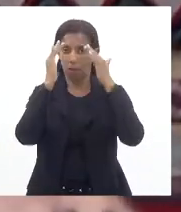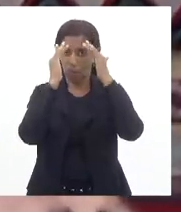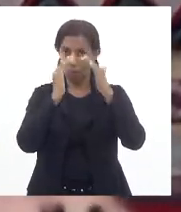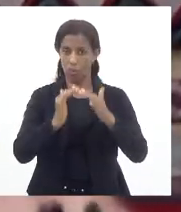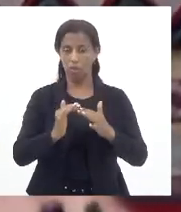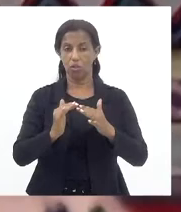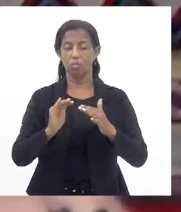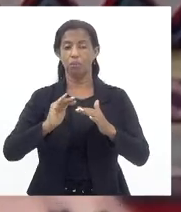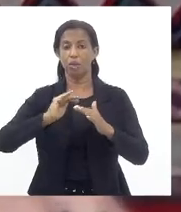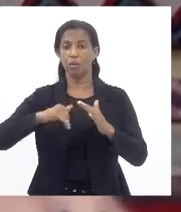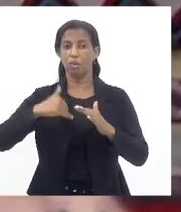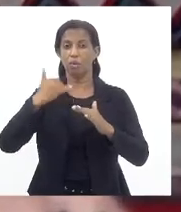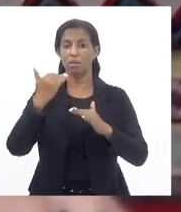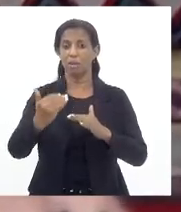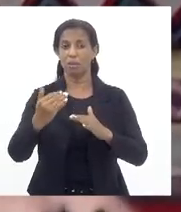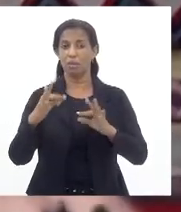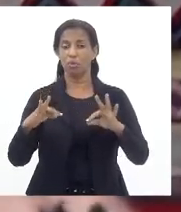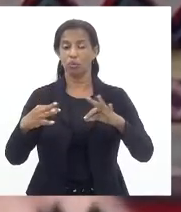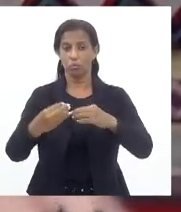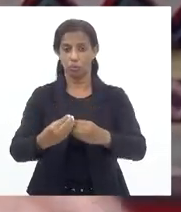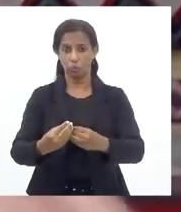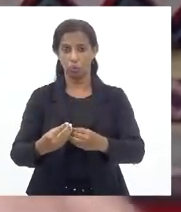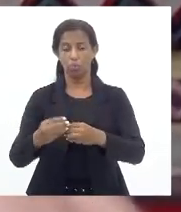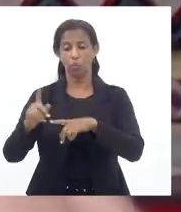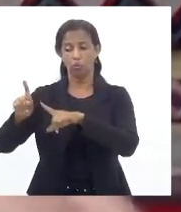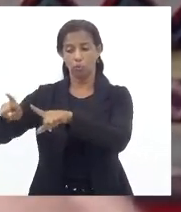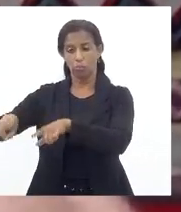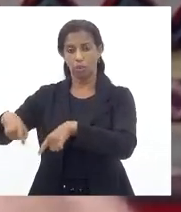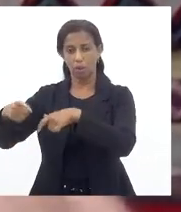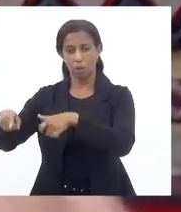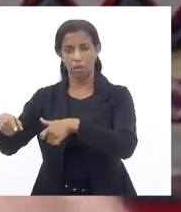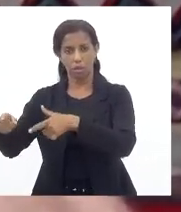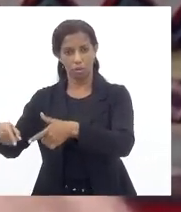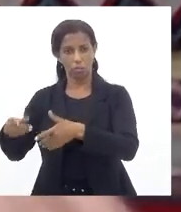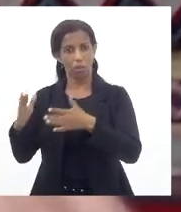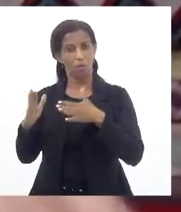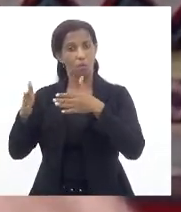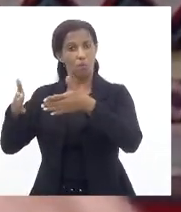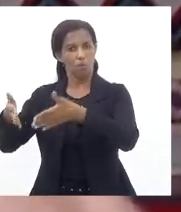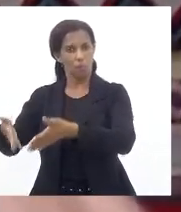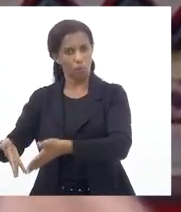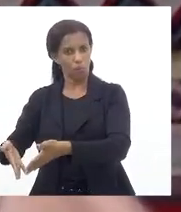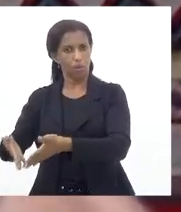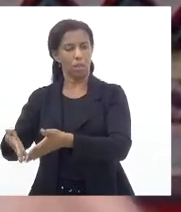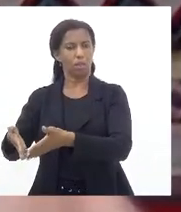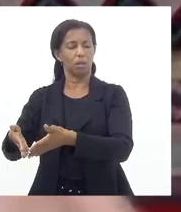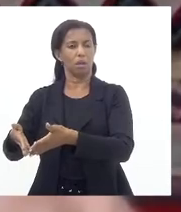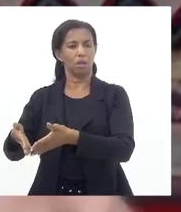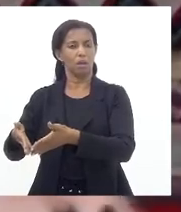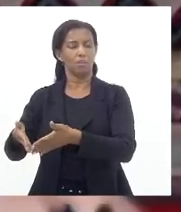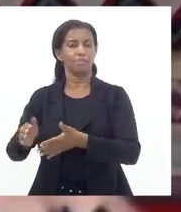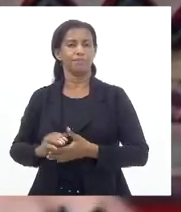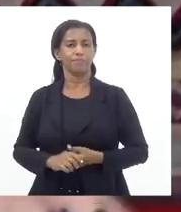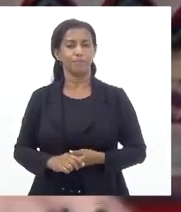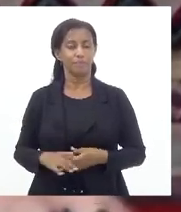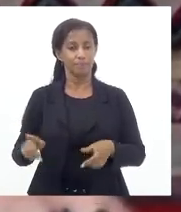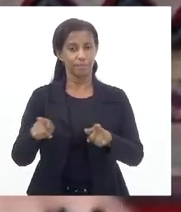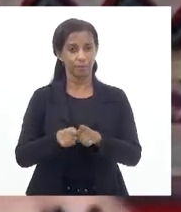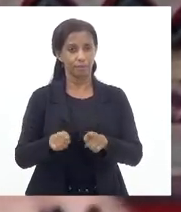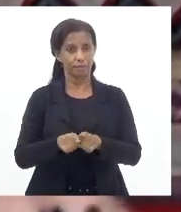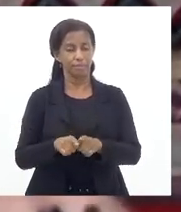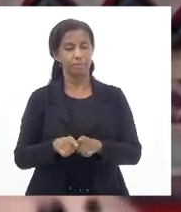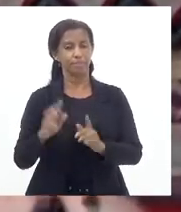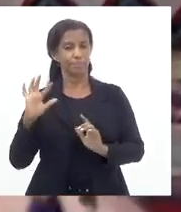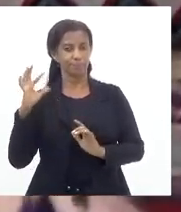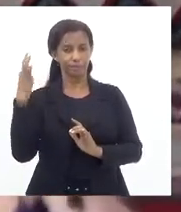acima de tudo, aos princípios de uma agricultura voltada à diversificação dos sistemas produtivos, sobretudo, e também do